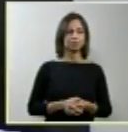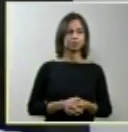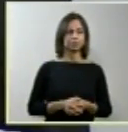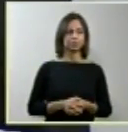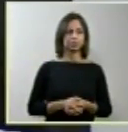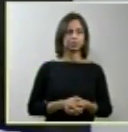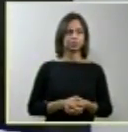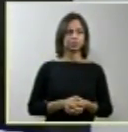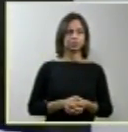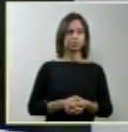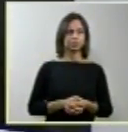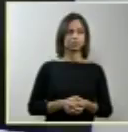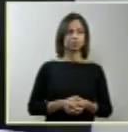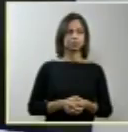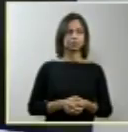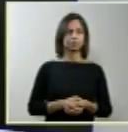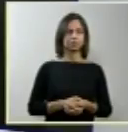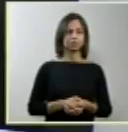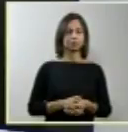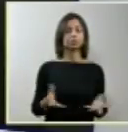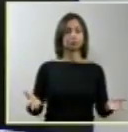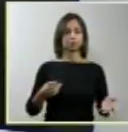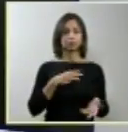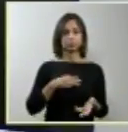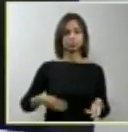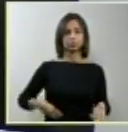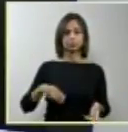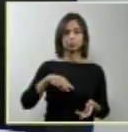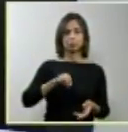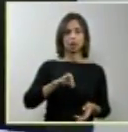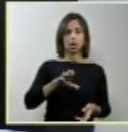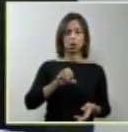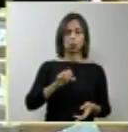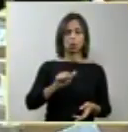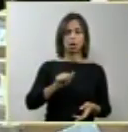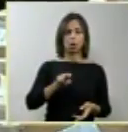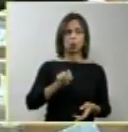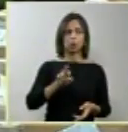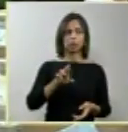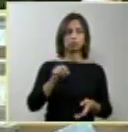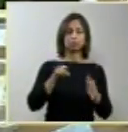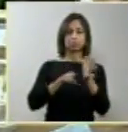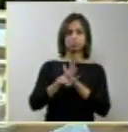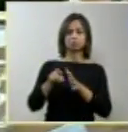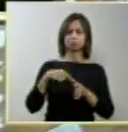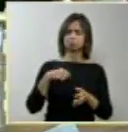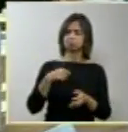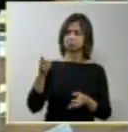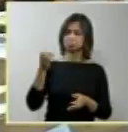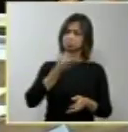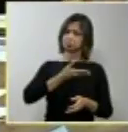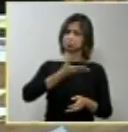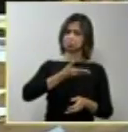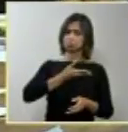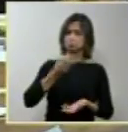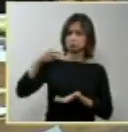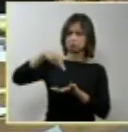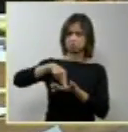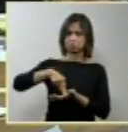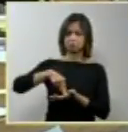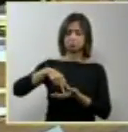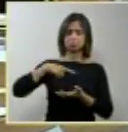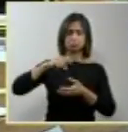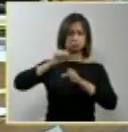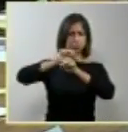Ministro Marco Aurélio, penso que a exposição do doutor Golop foi de clareza